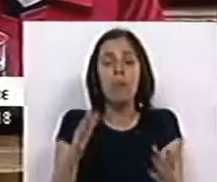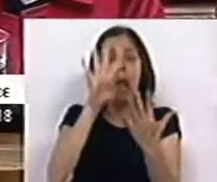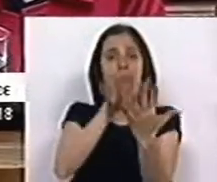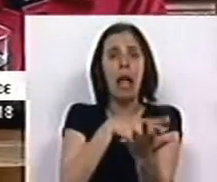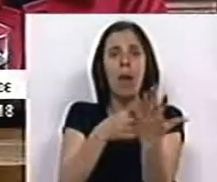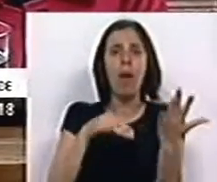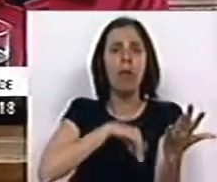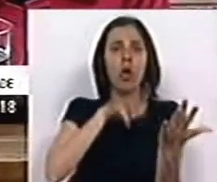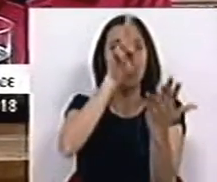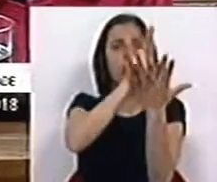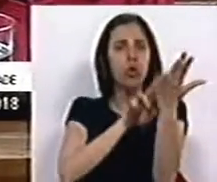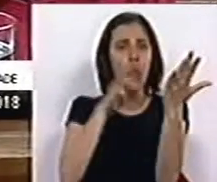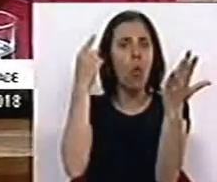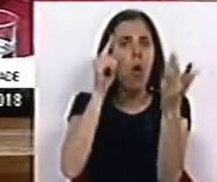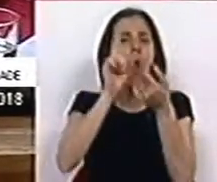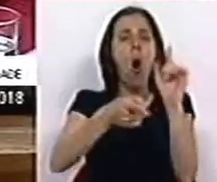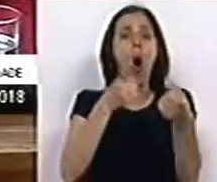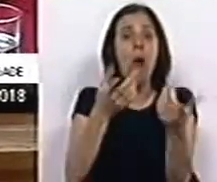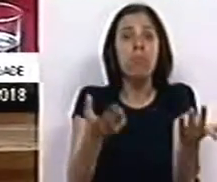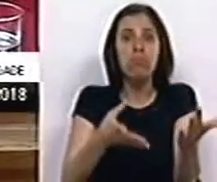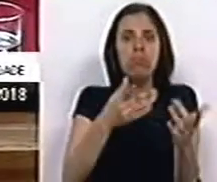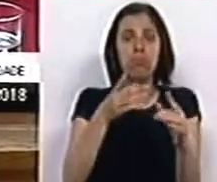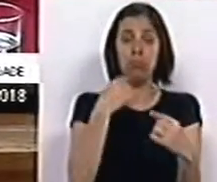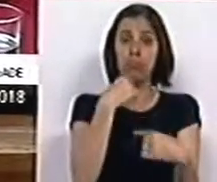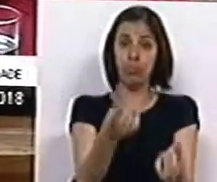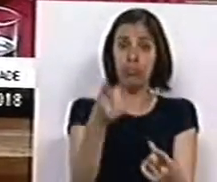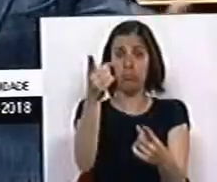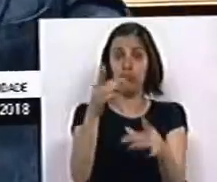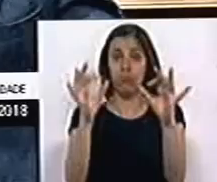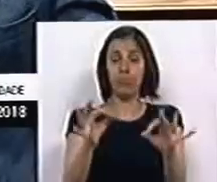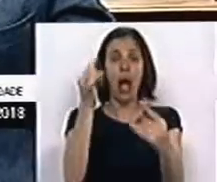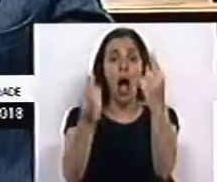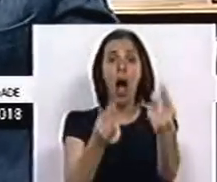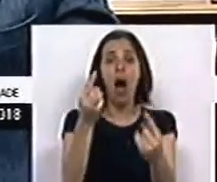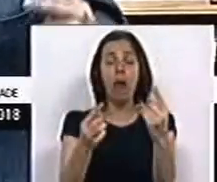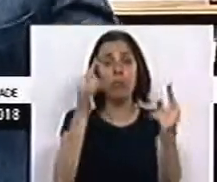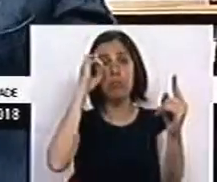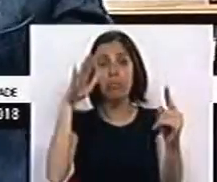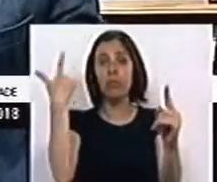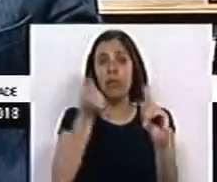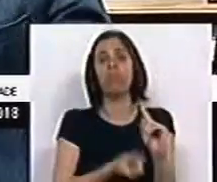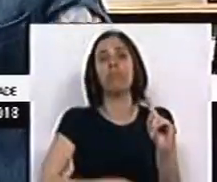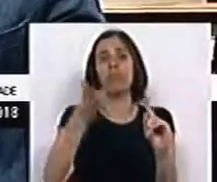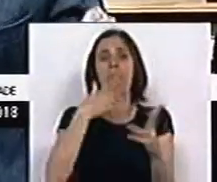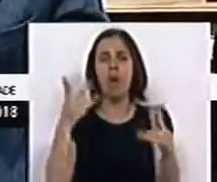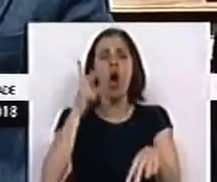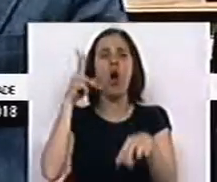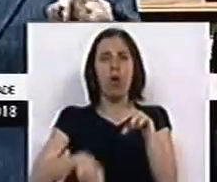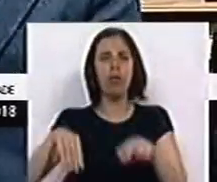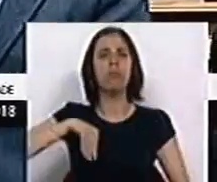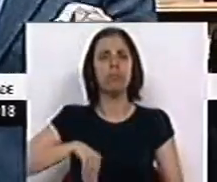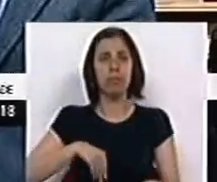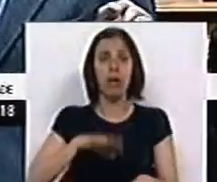de tabela salarial única e é a sua própria declaração que diz que alguns deles, quem sabe muitos deles, terão cortes